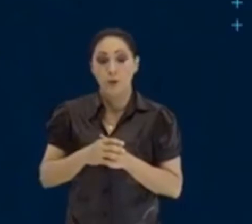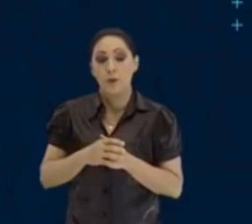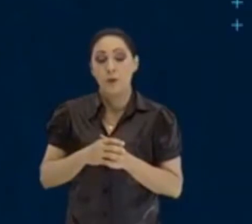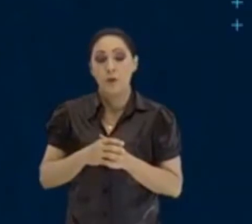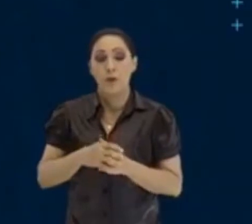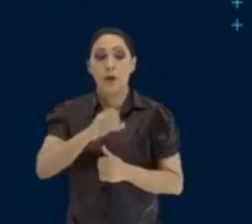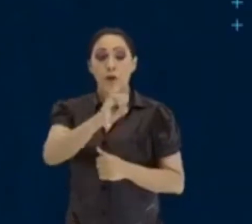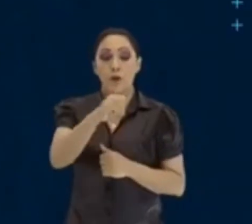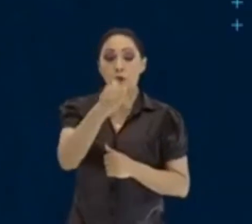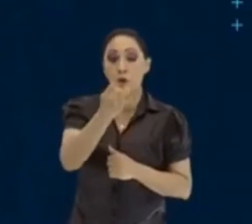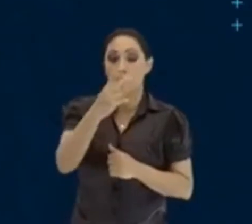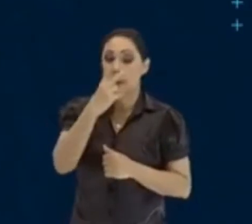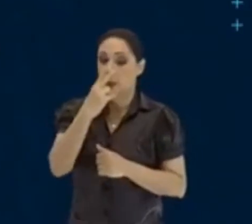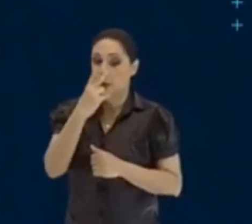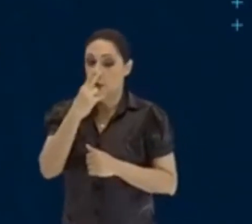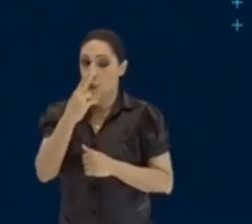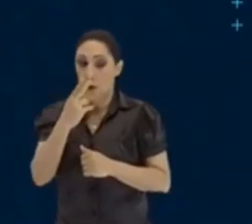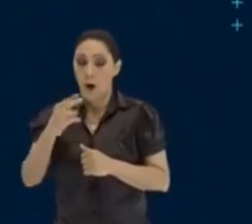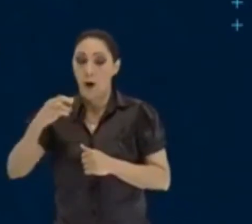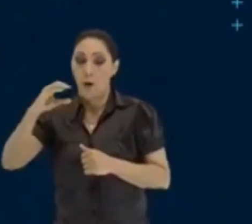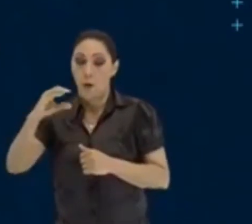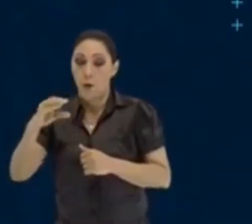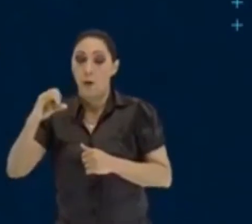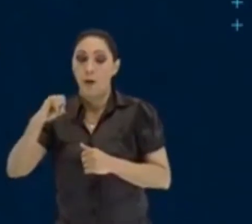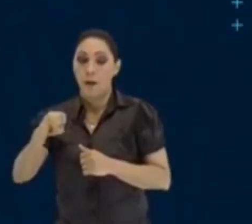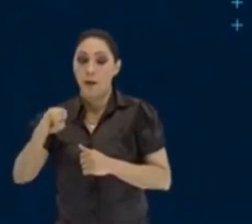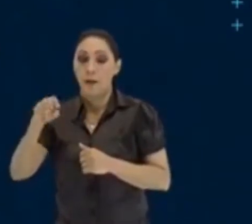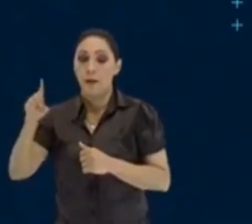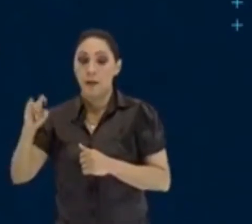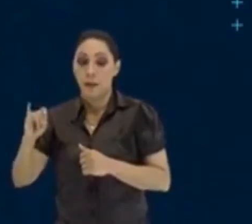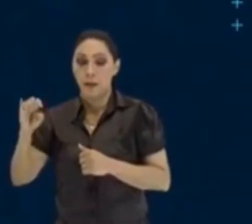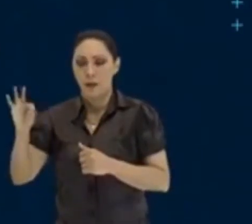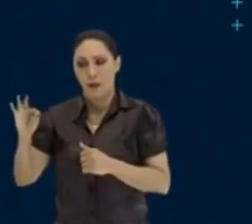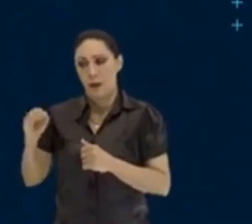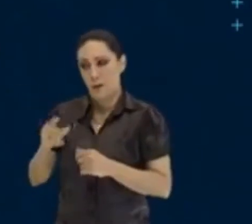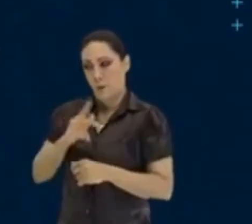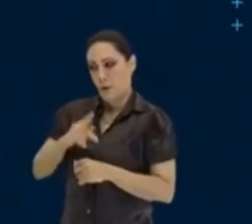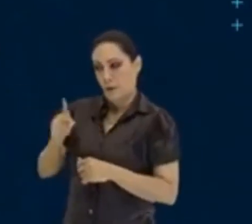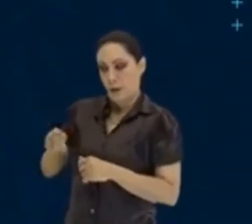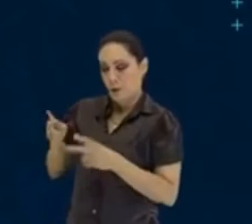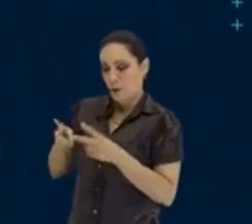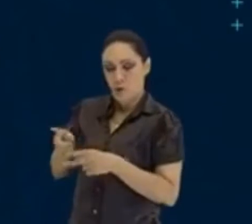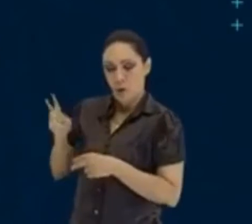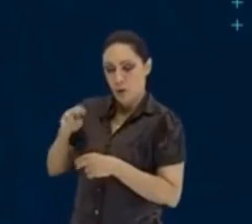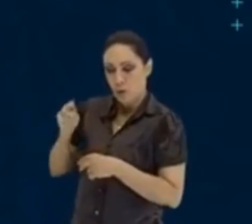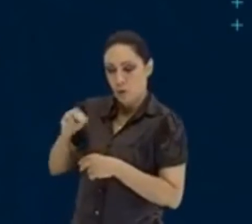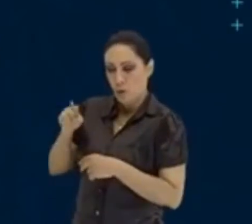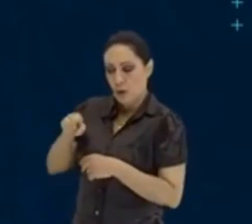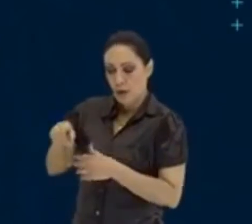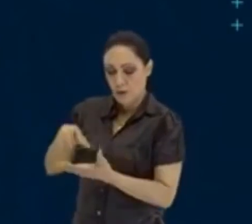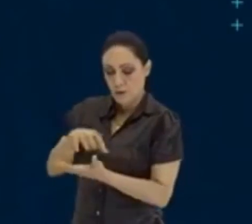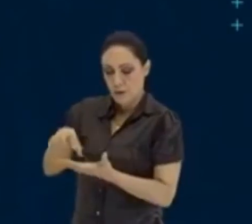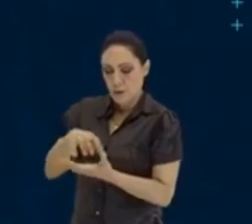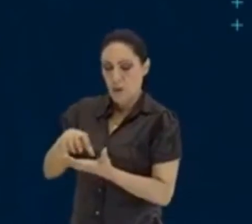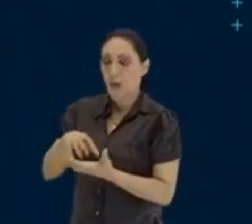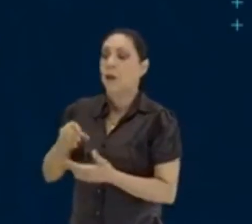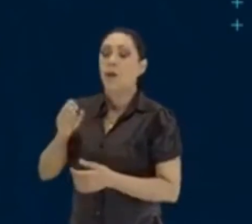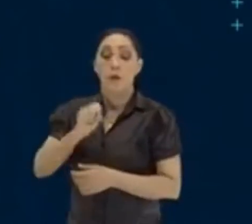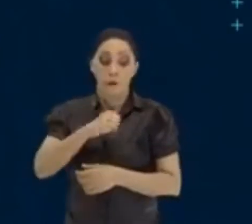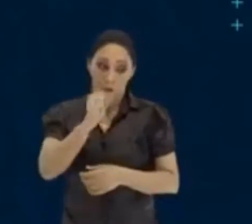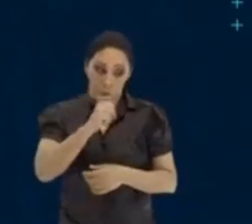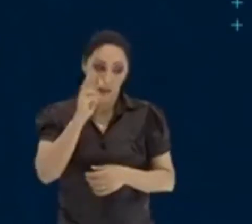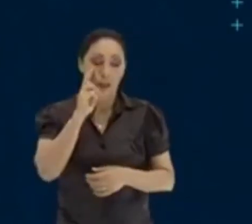J é igual a CIT. M igual a C mais J. E, professor, eu nunca vi essa fórmula, não viu? Viu sim.